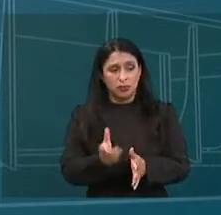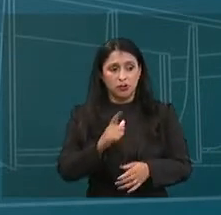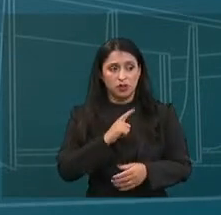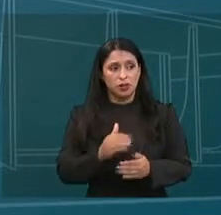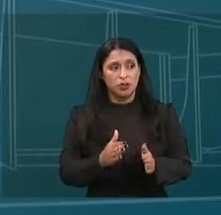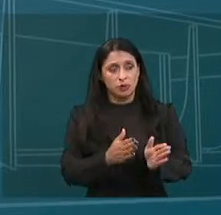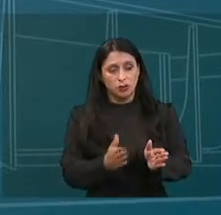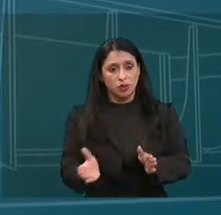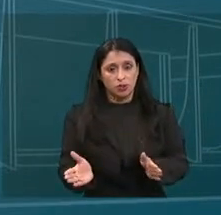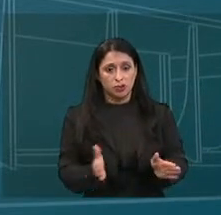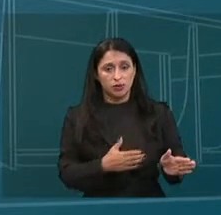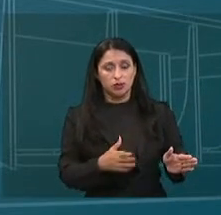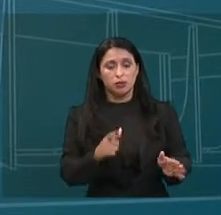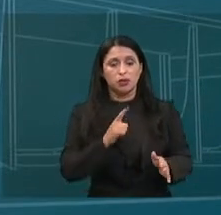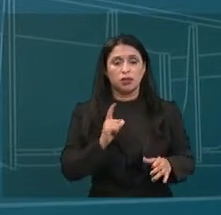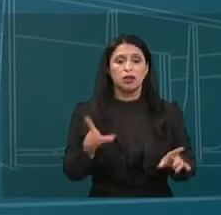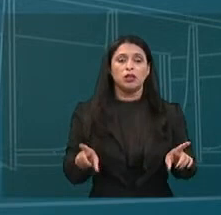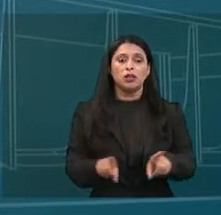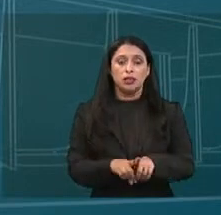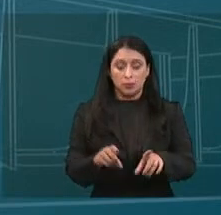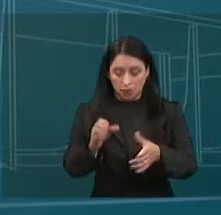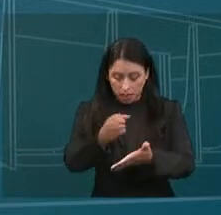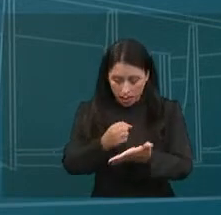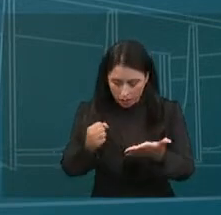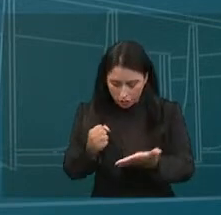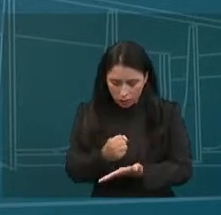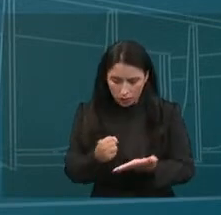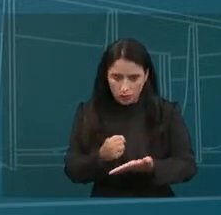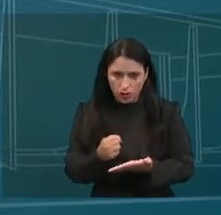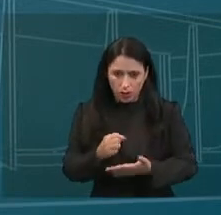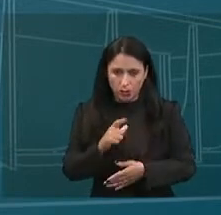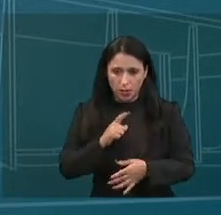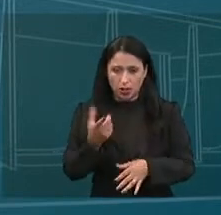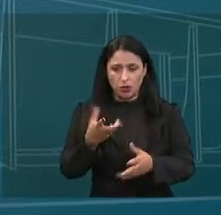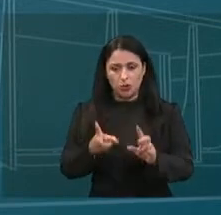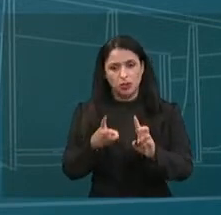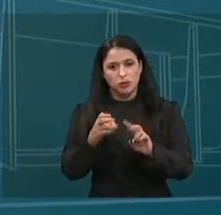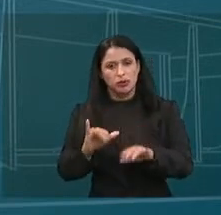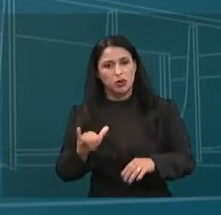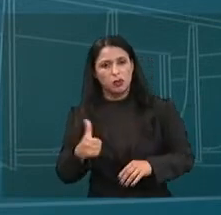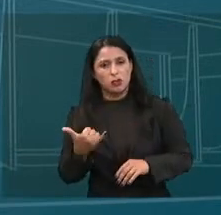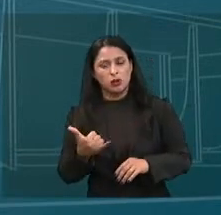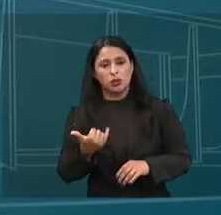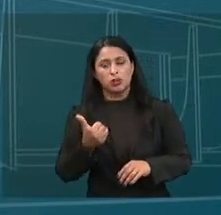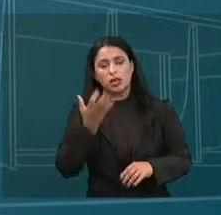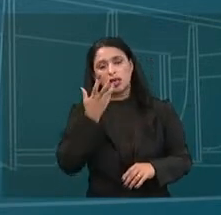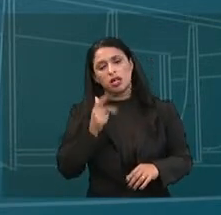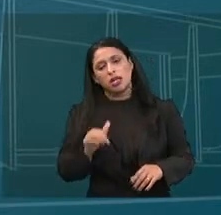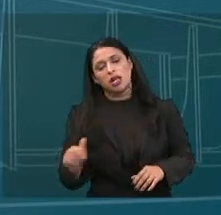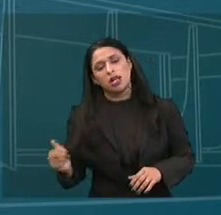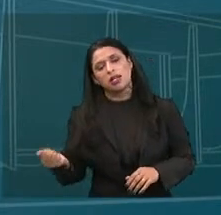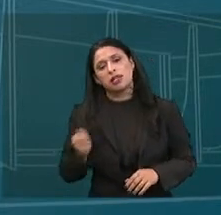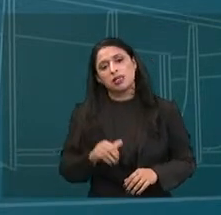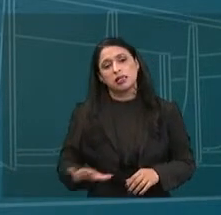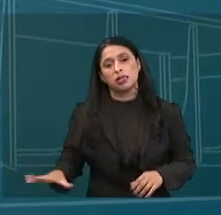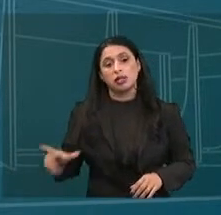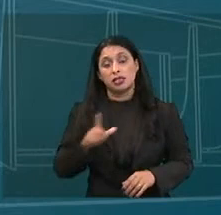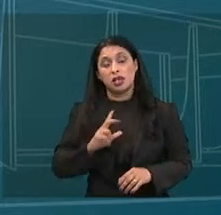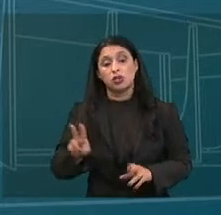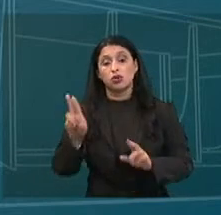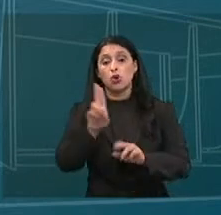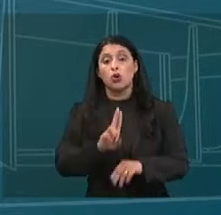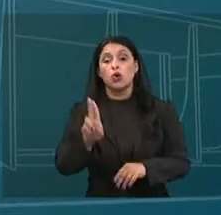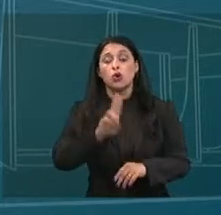Próximo, por favor. Também é fundamental vislumbrarmos as oportunidades que crianças e adolescentes possuem ao usarem a internet.